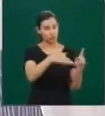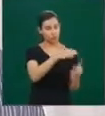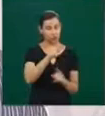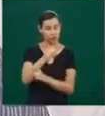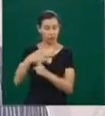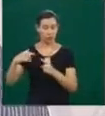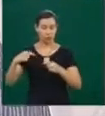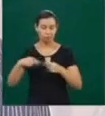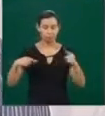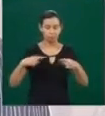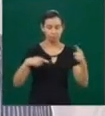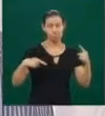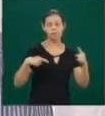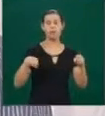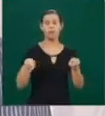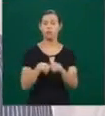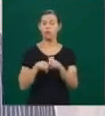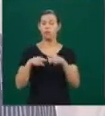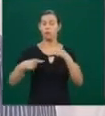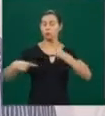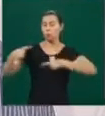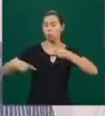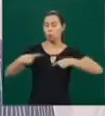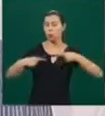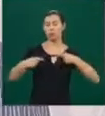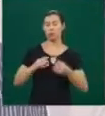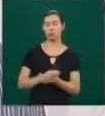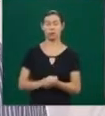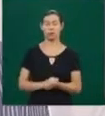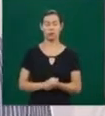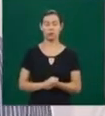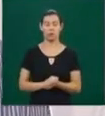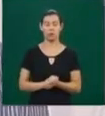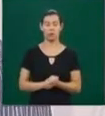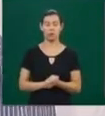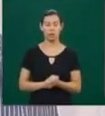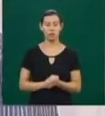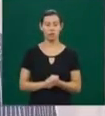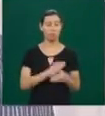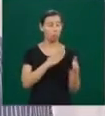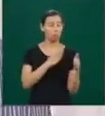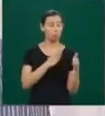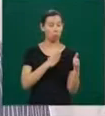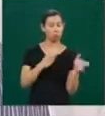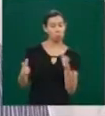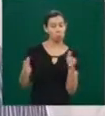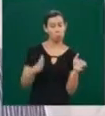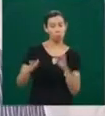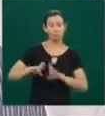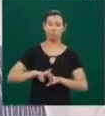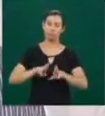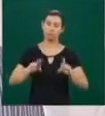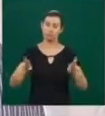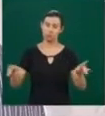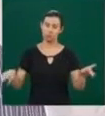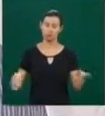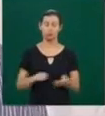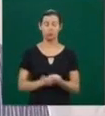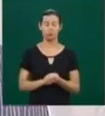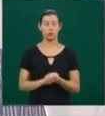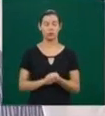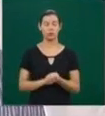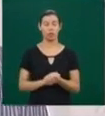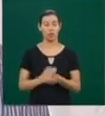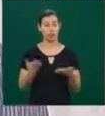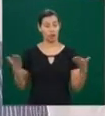são travadas na contemporaneidade. Como em diferentes momentos, como agora no tempo presente, se faz